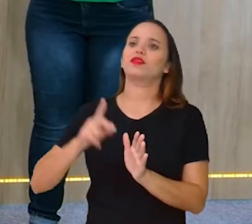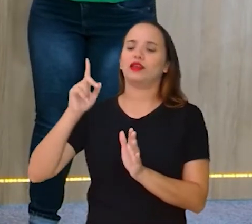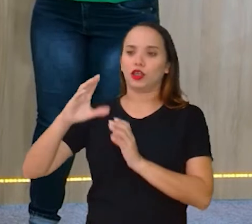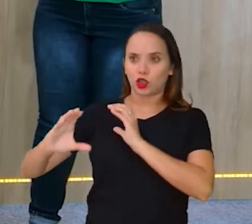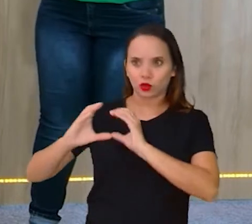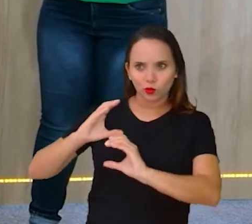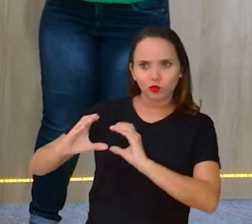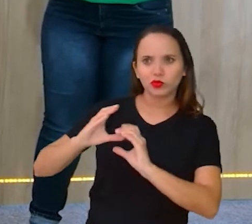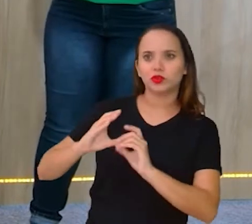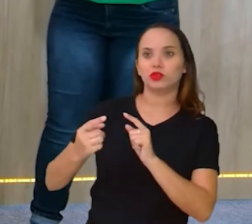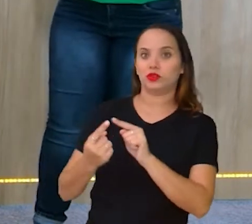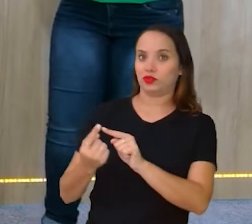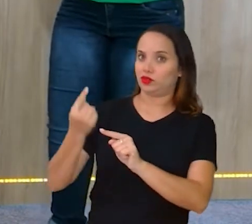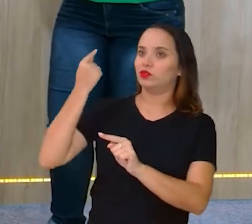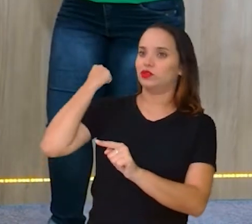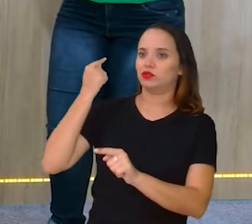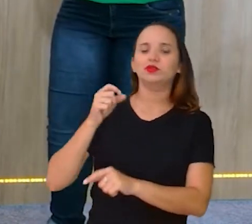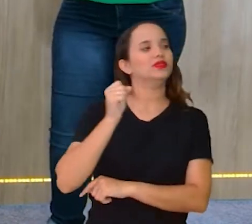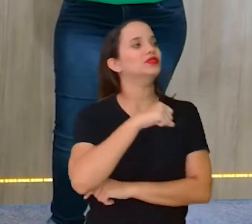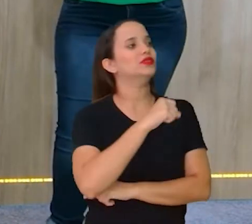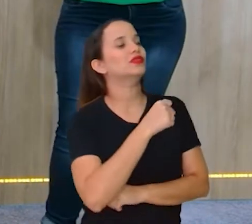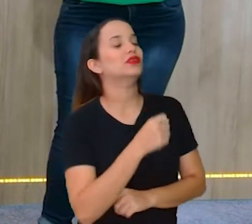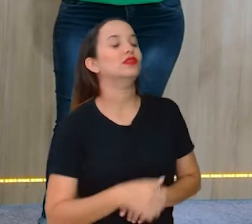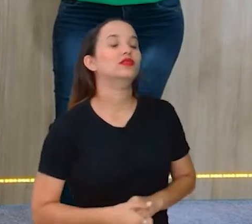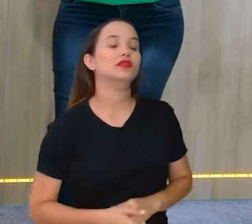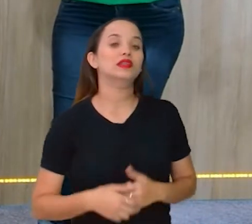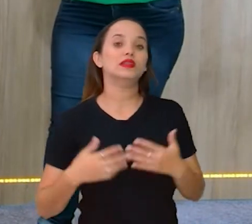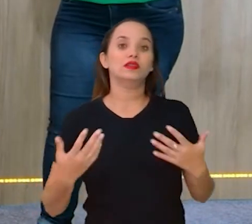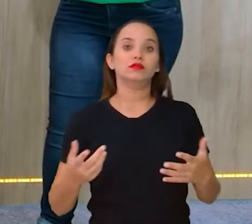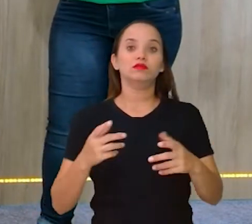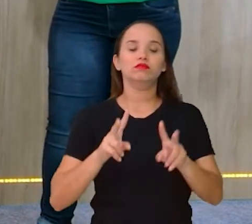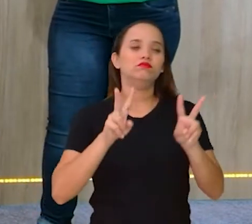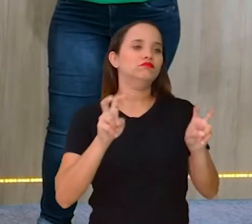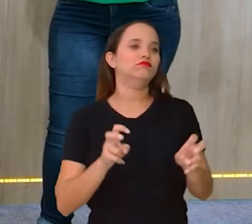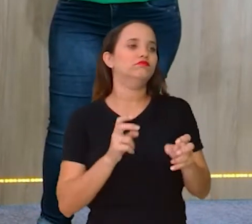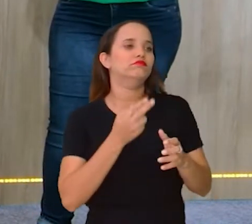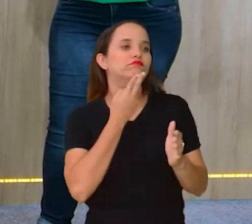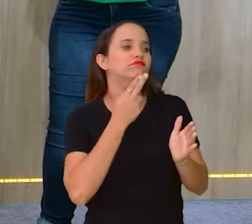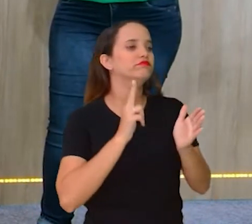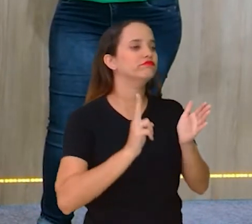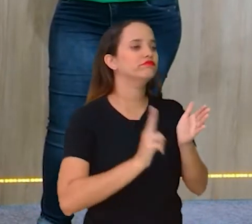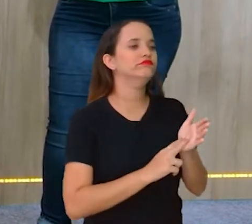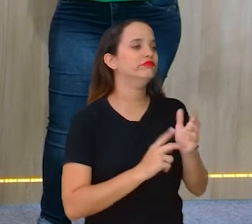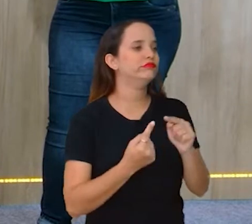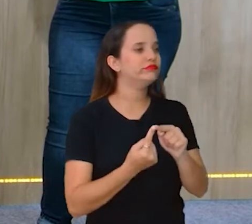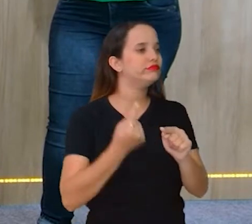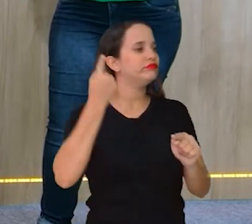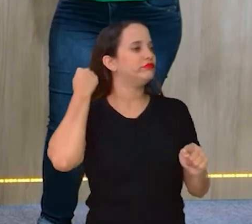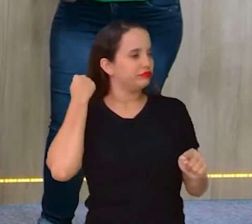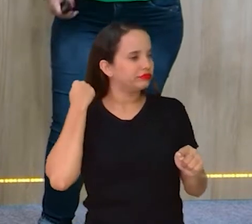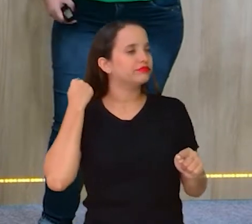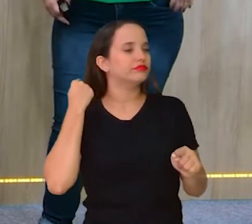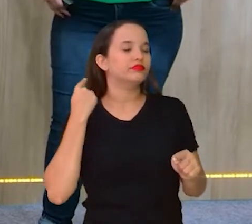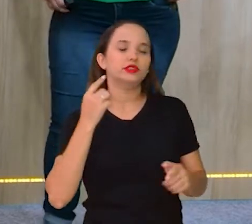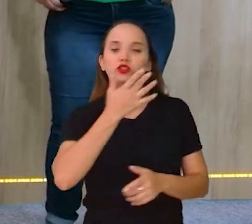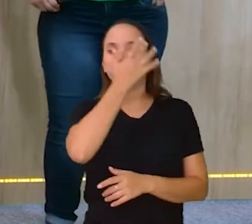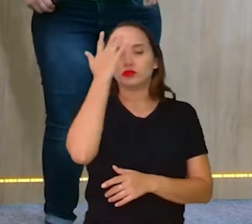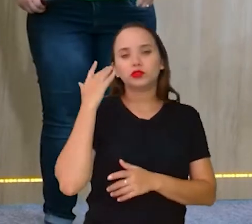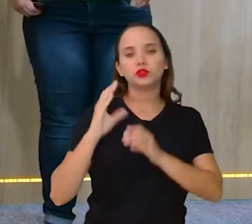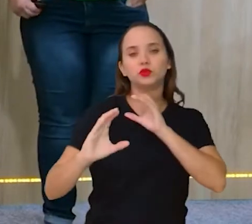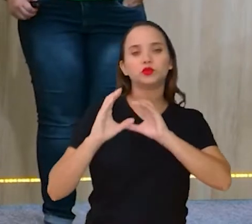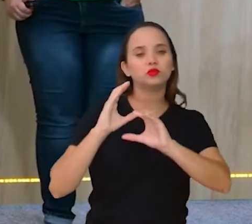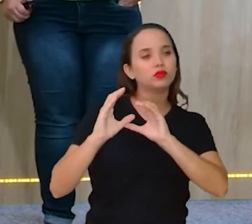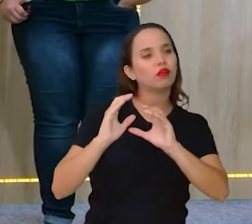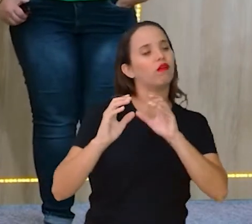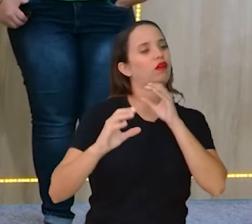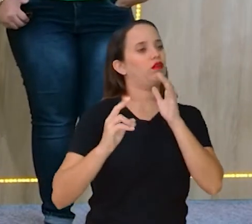antigamente... E assim, a gente quando fala de carta, né, Carla, assim, como era antigo as pessoas se comunicarem através